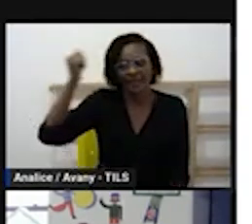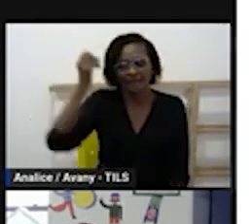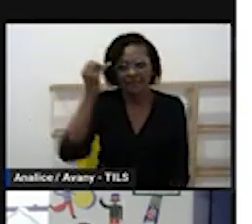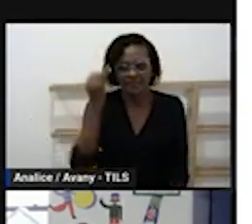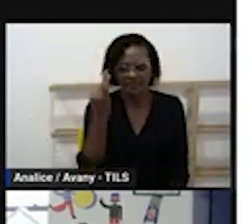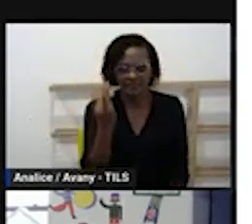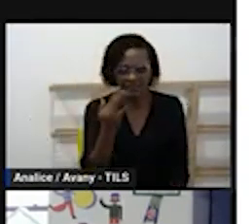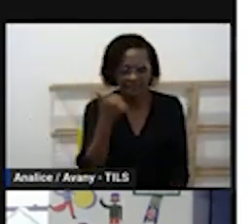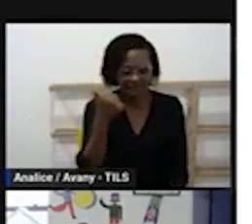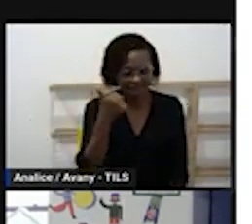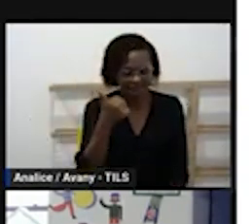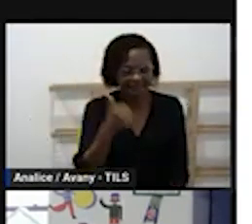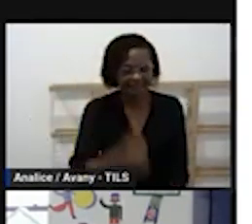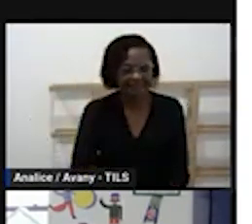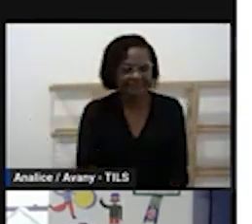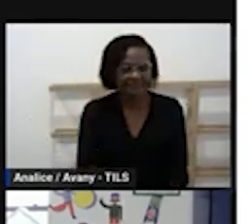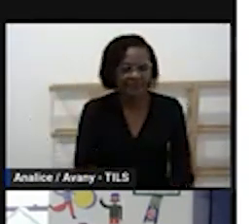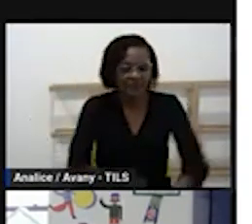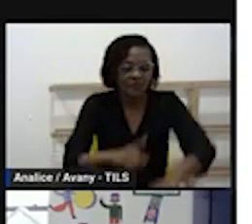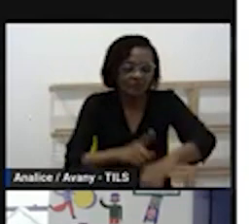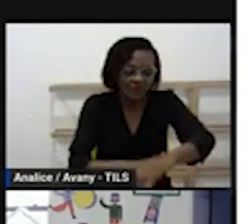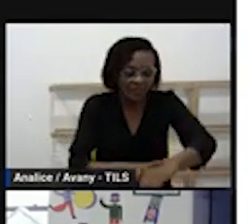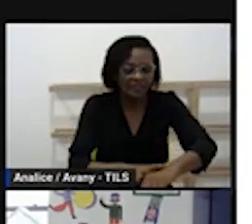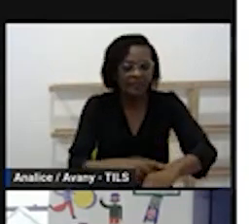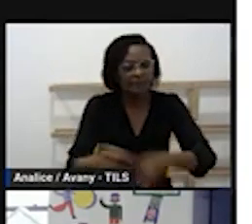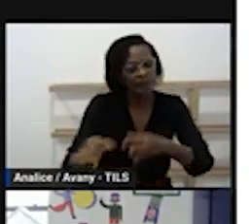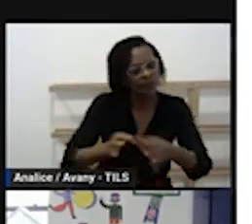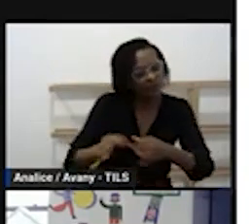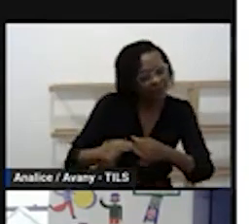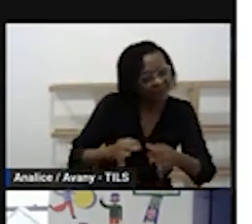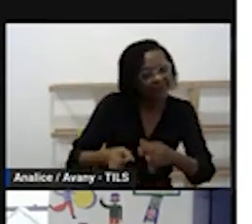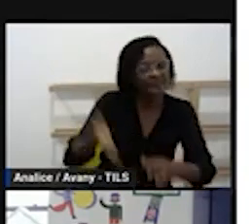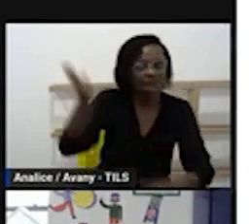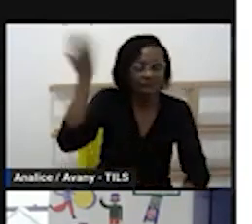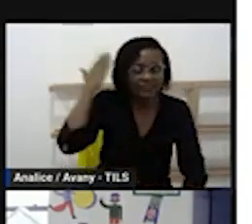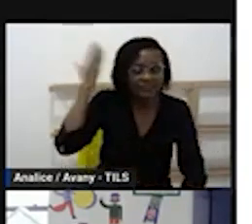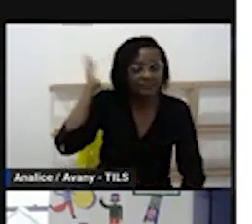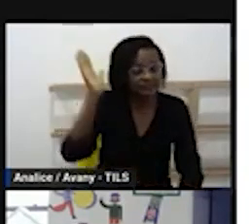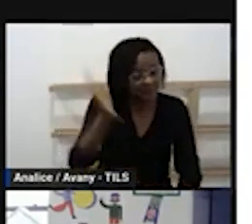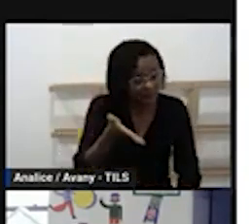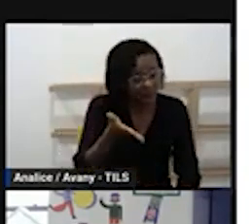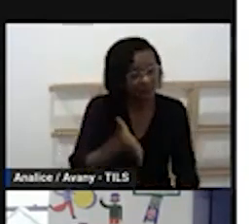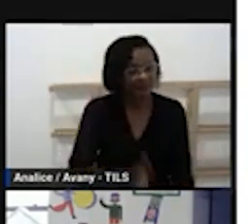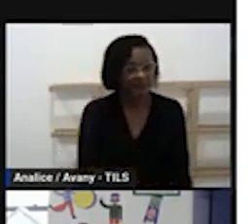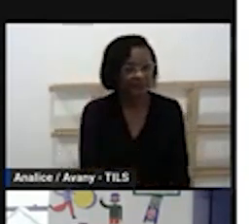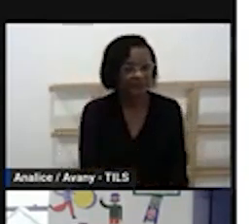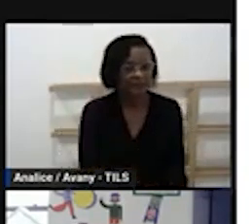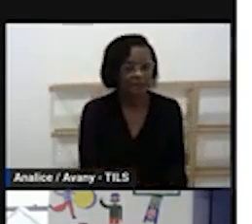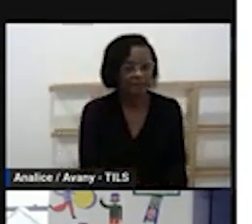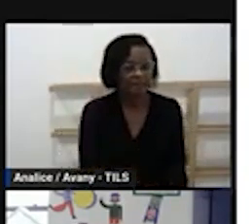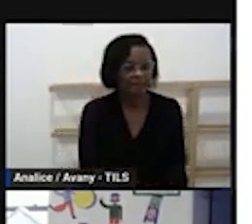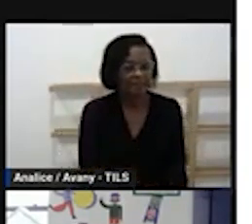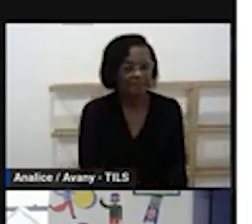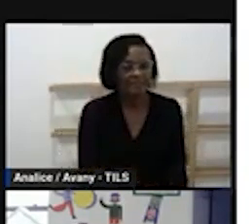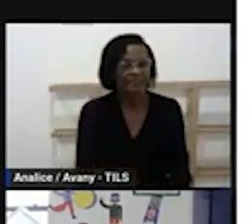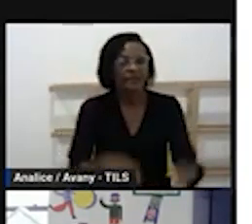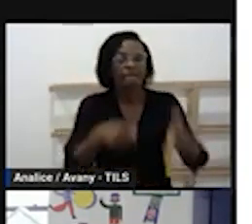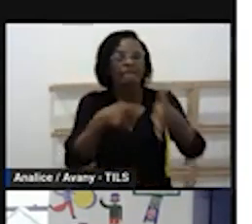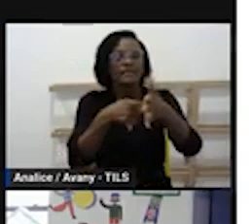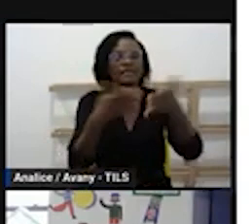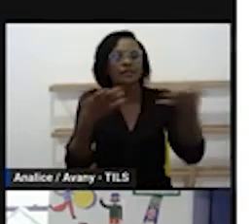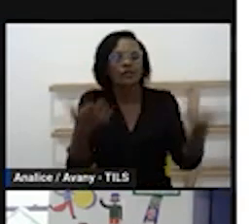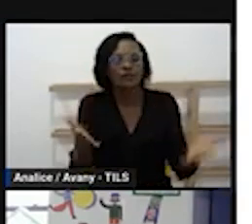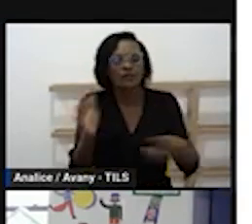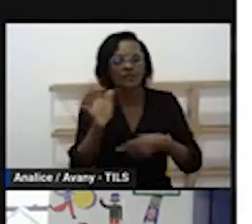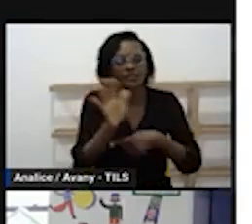momento pensado para isso né o professor ao planejar já planeja essa atividade como permanente com esse intuito né é importante